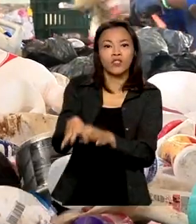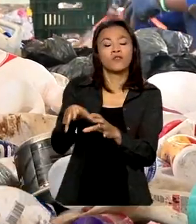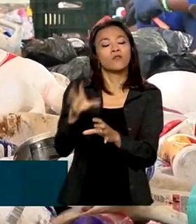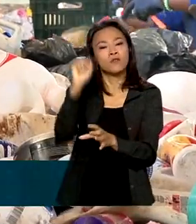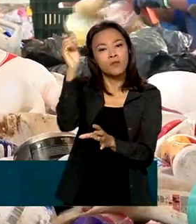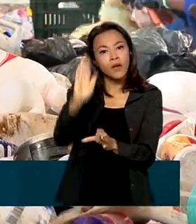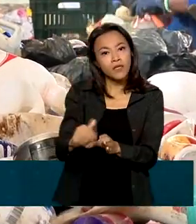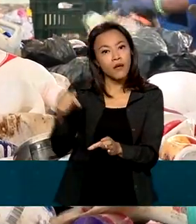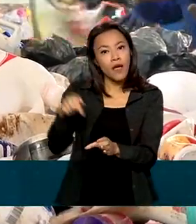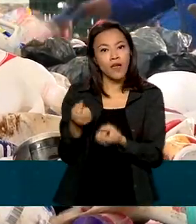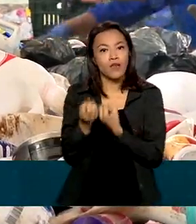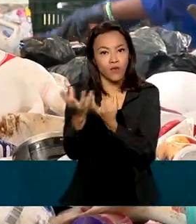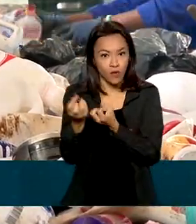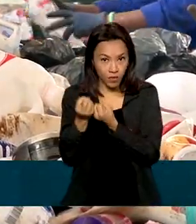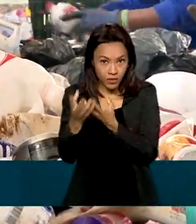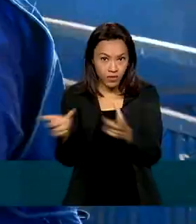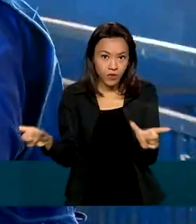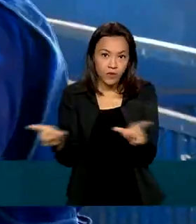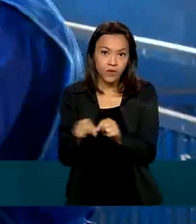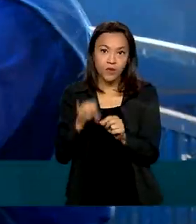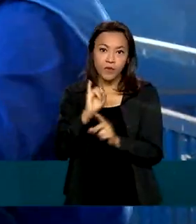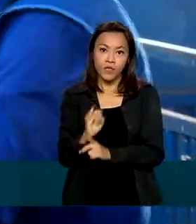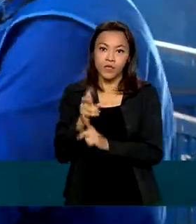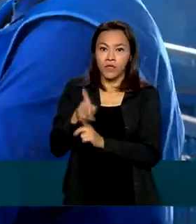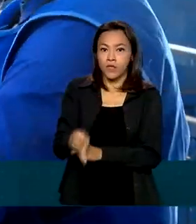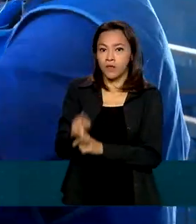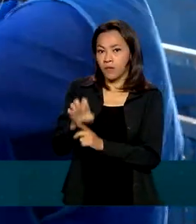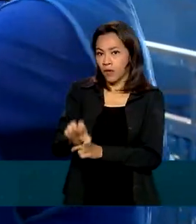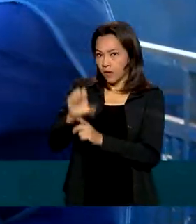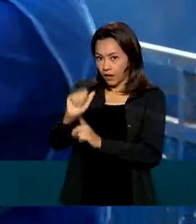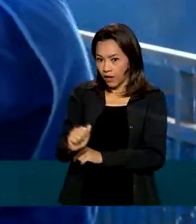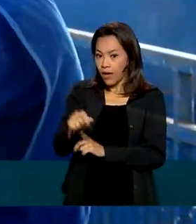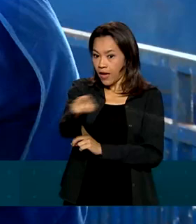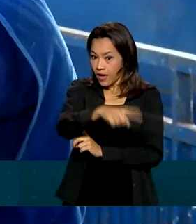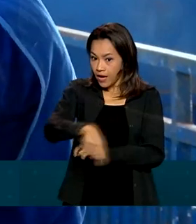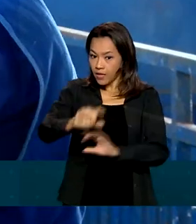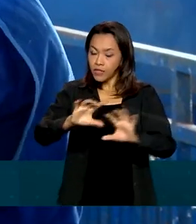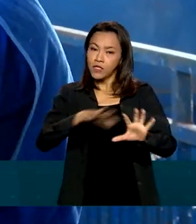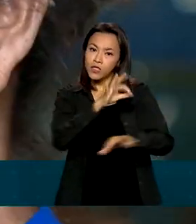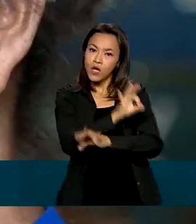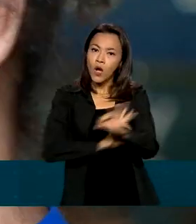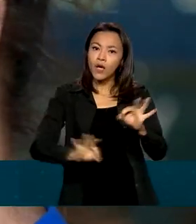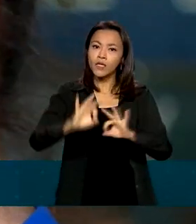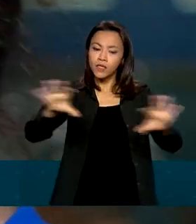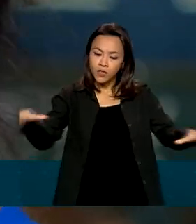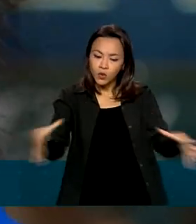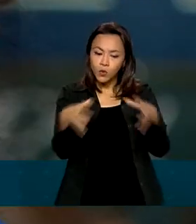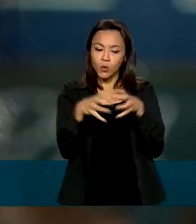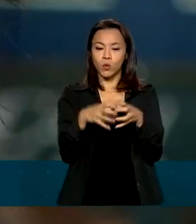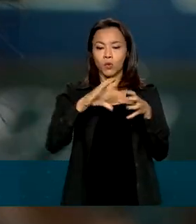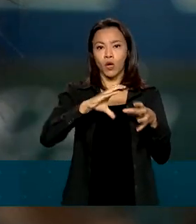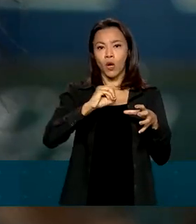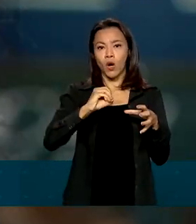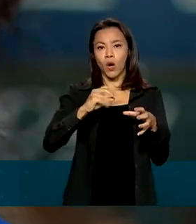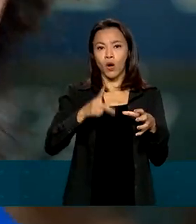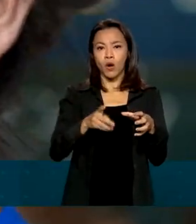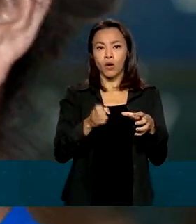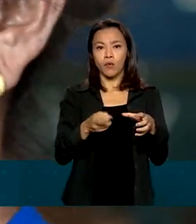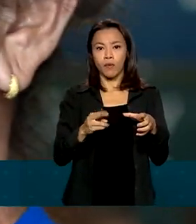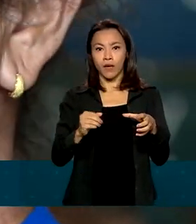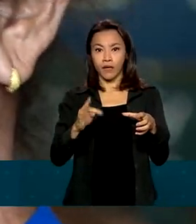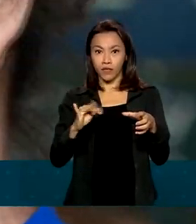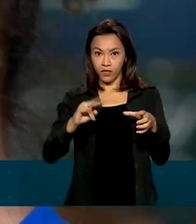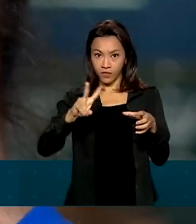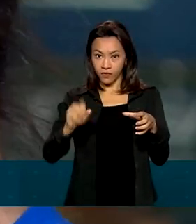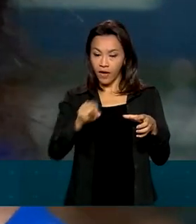Pesquisa Econômica aplicada ao IPEA. Muitos deles se organizam em cooperativas. É o caso da Maria, que abandonou